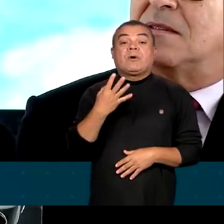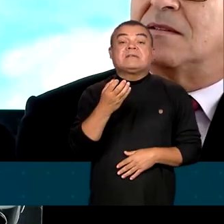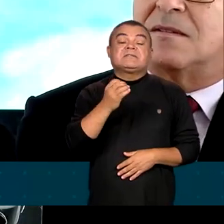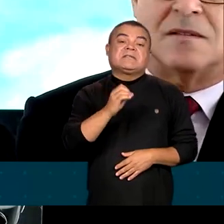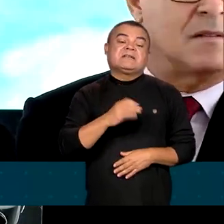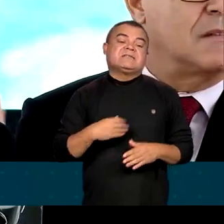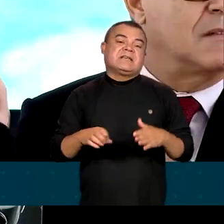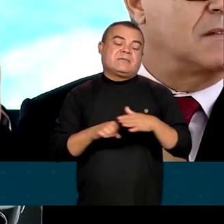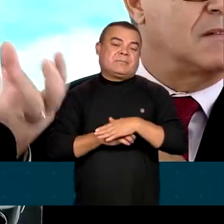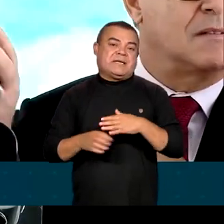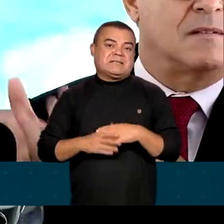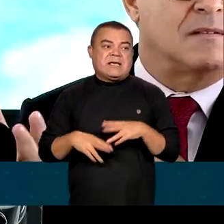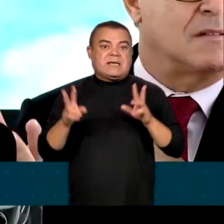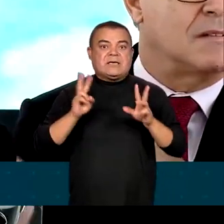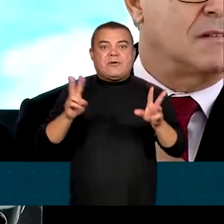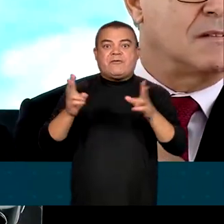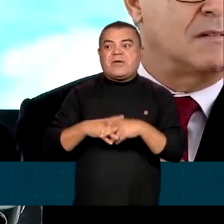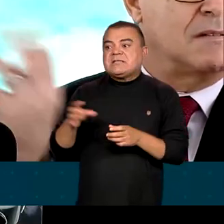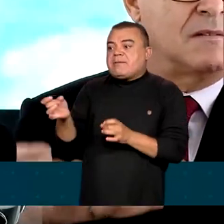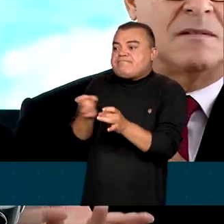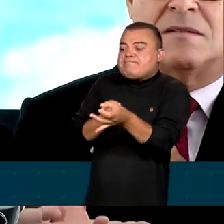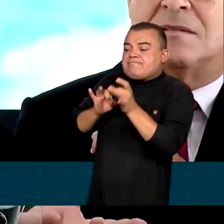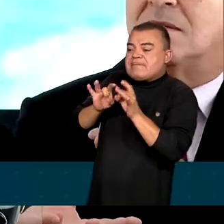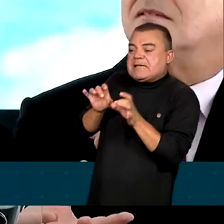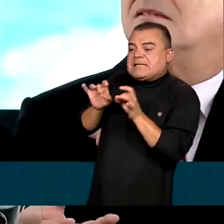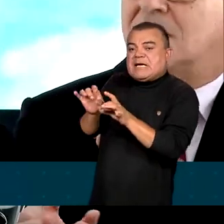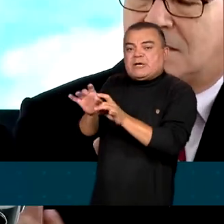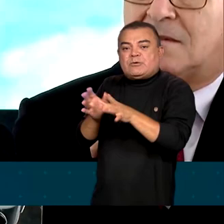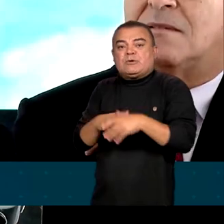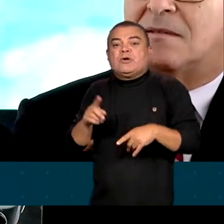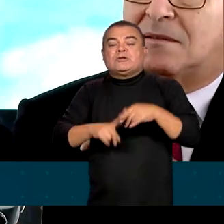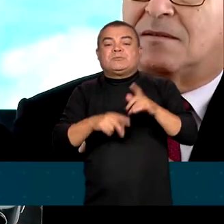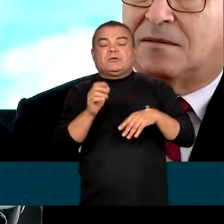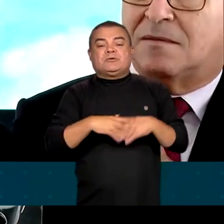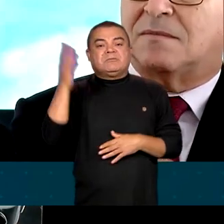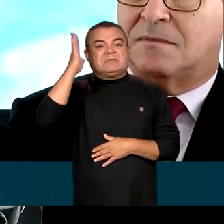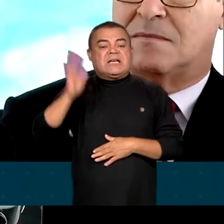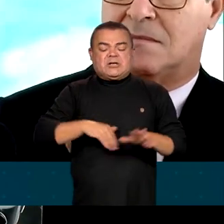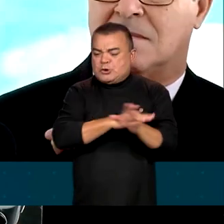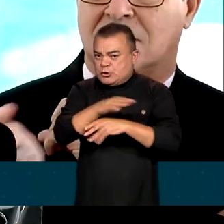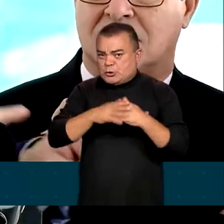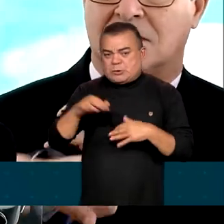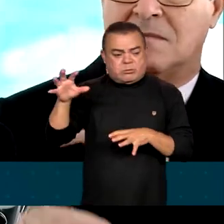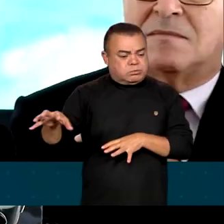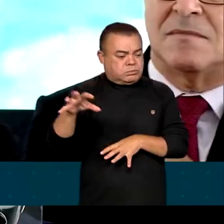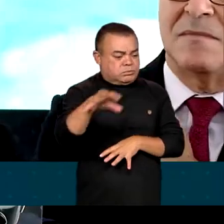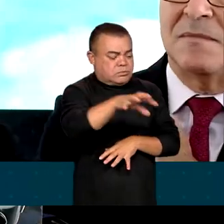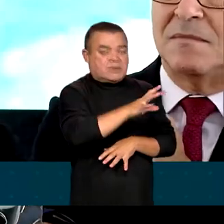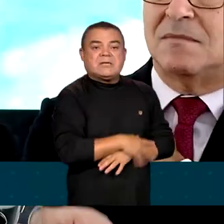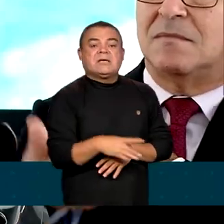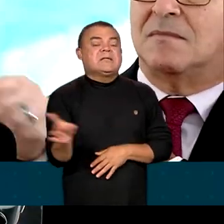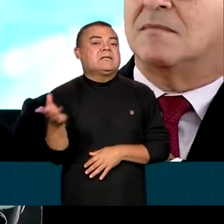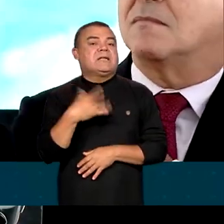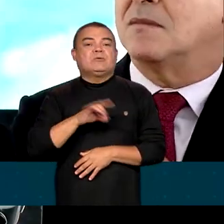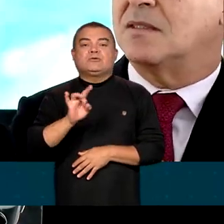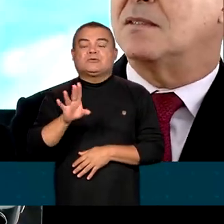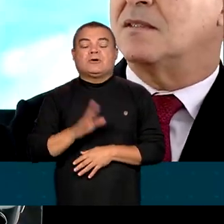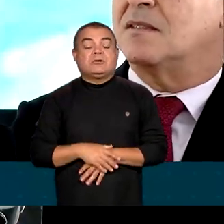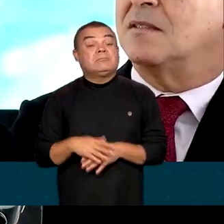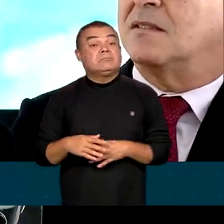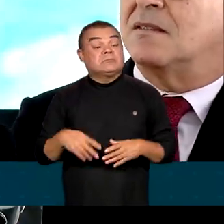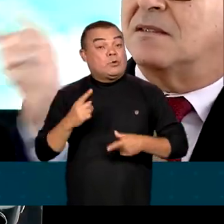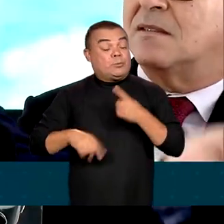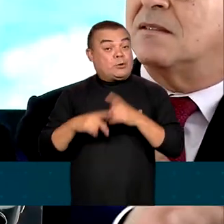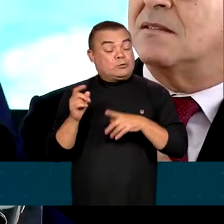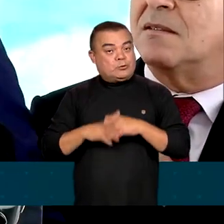e ver eles fazendo negócio, vendendo os produtos brasileiros de todas as áreas e não só produtos do agro,